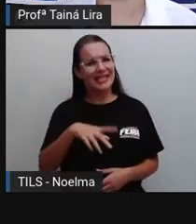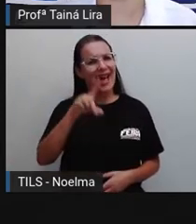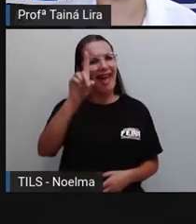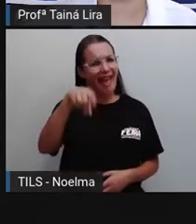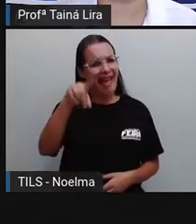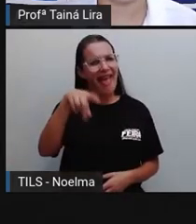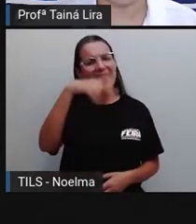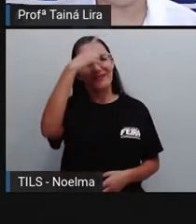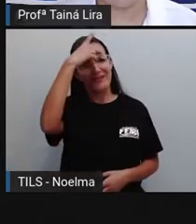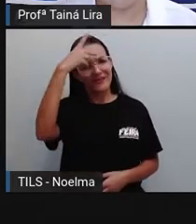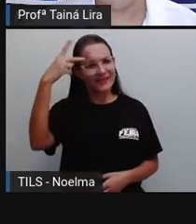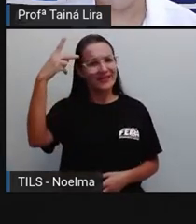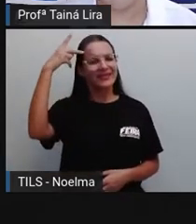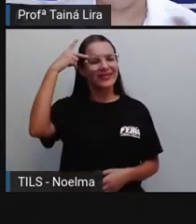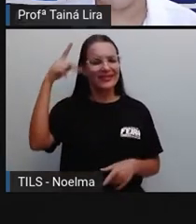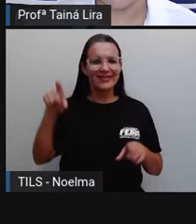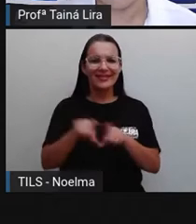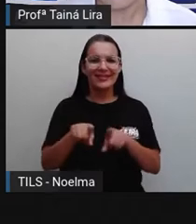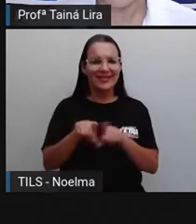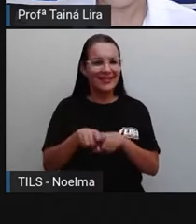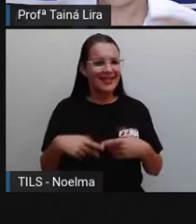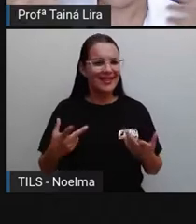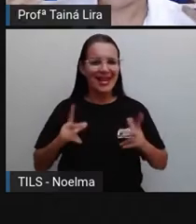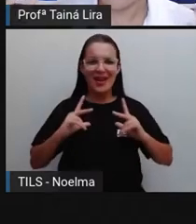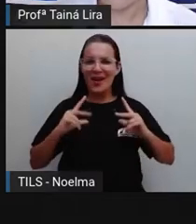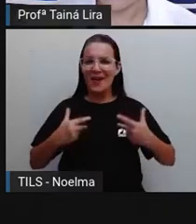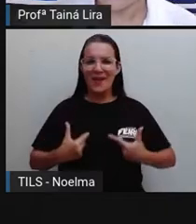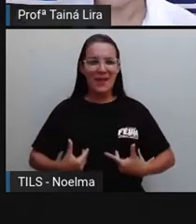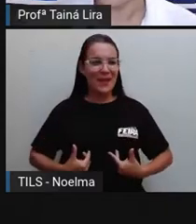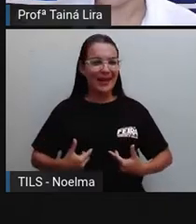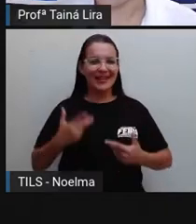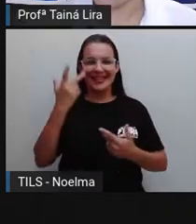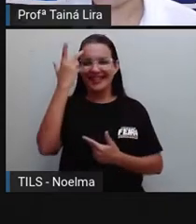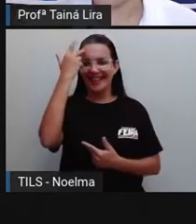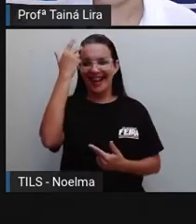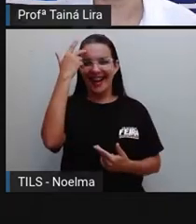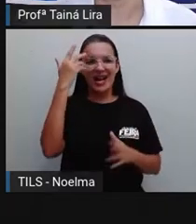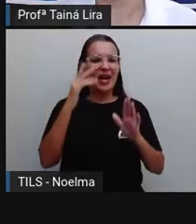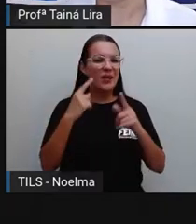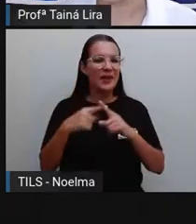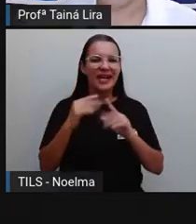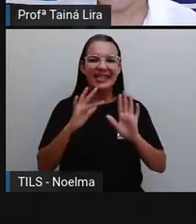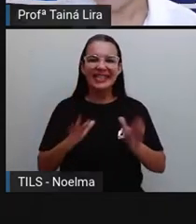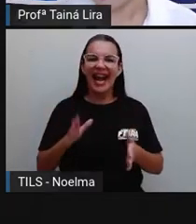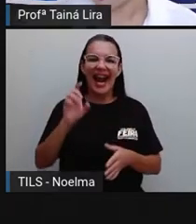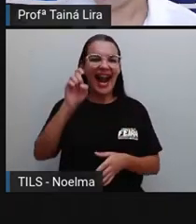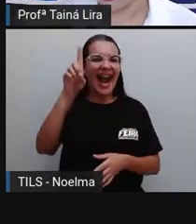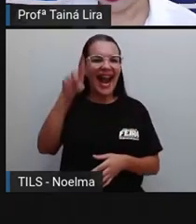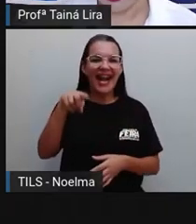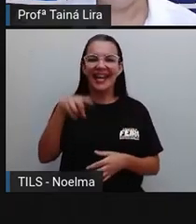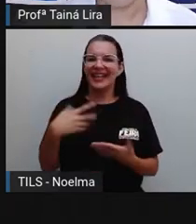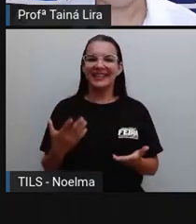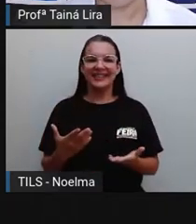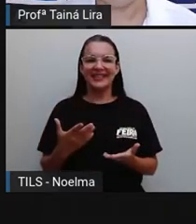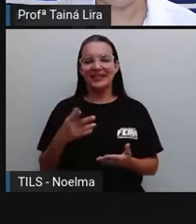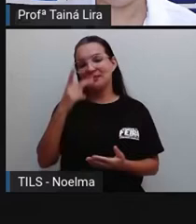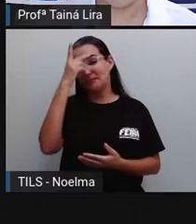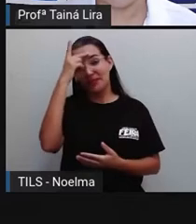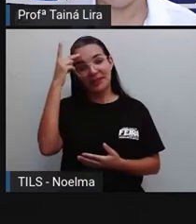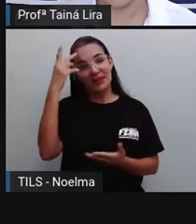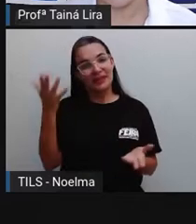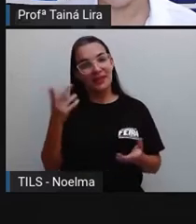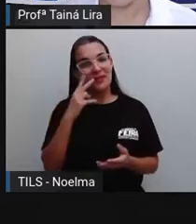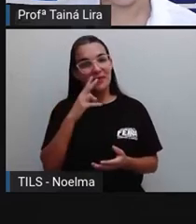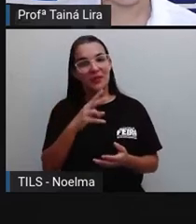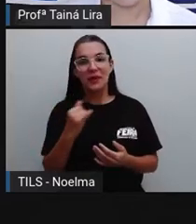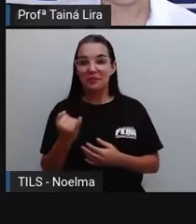criança, dela ter uma profissão ou não, ela já é gente. Então interessante, muito interessante esse poema,